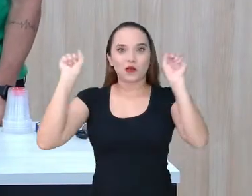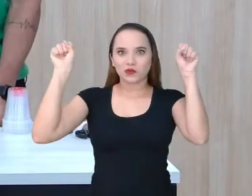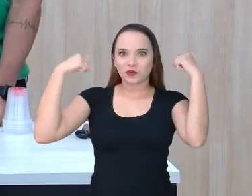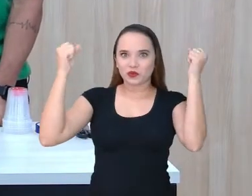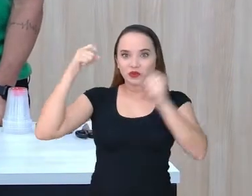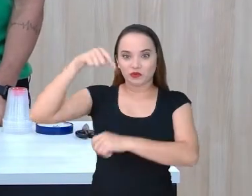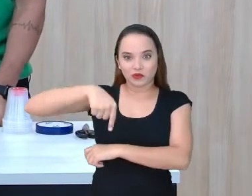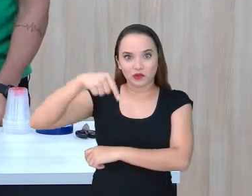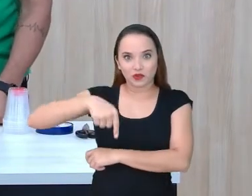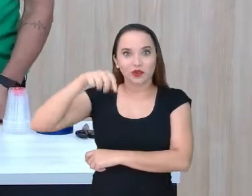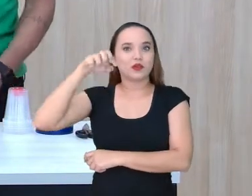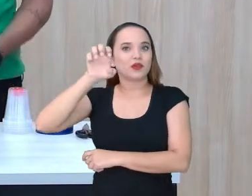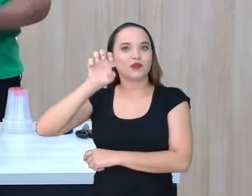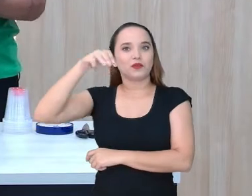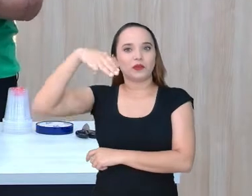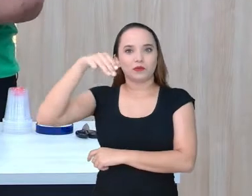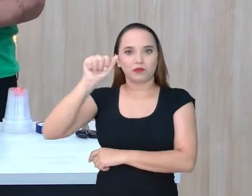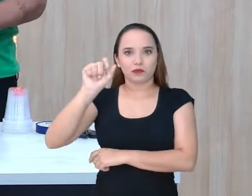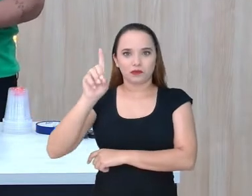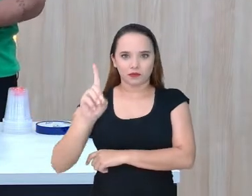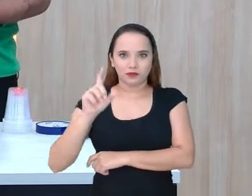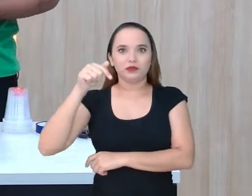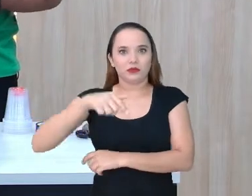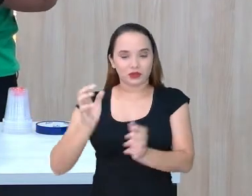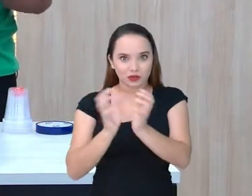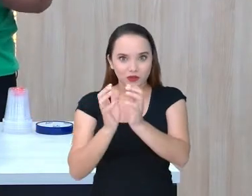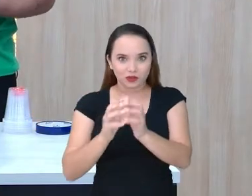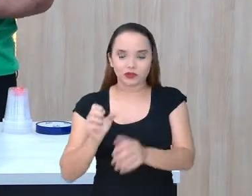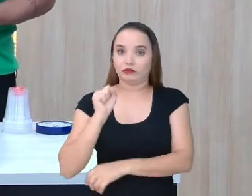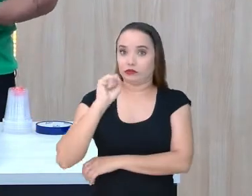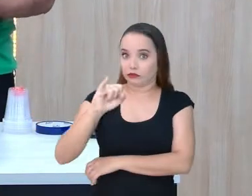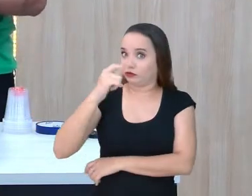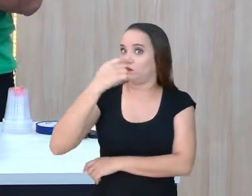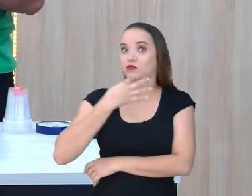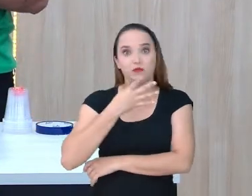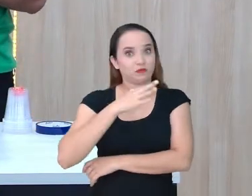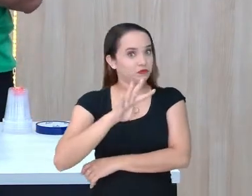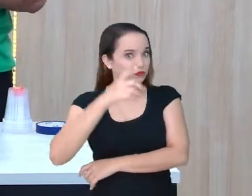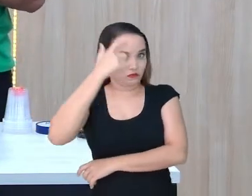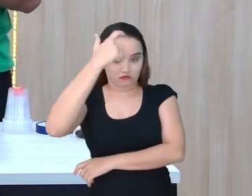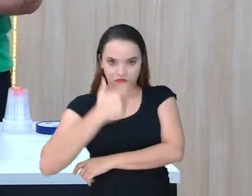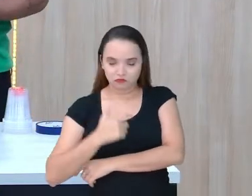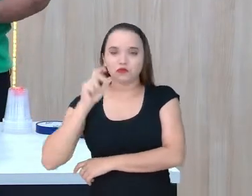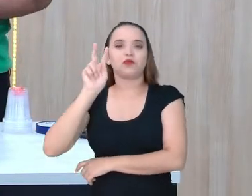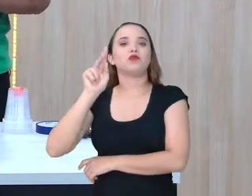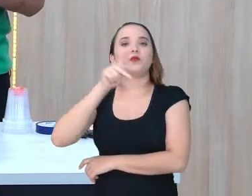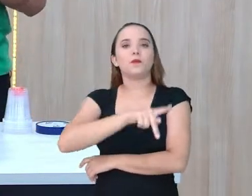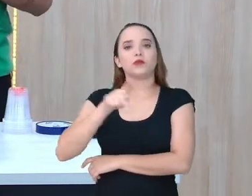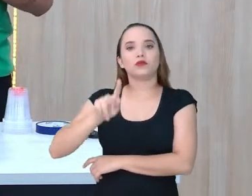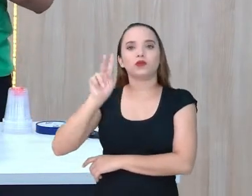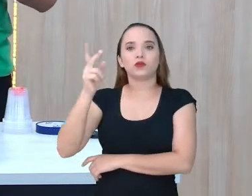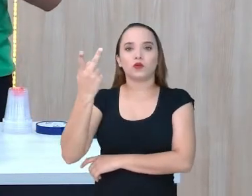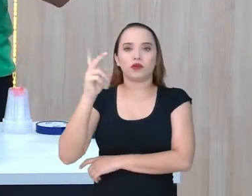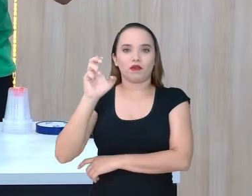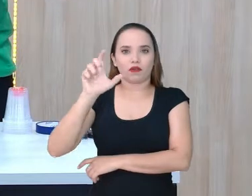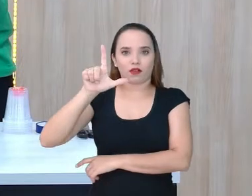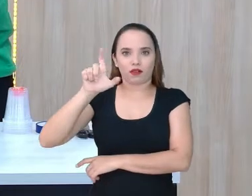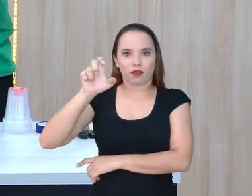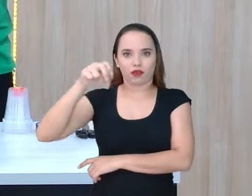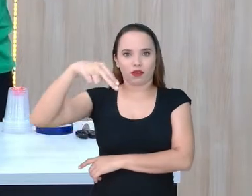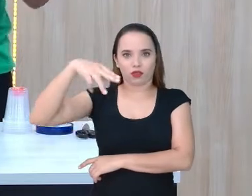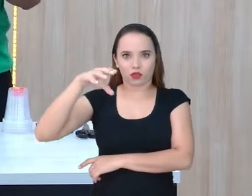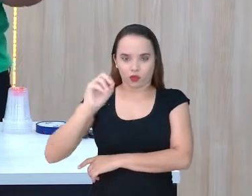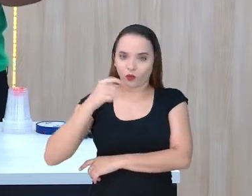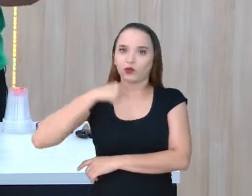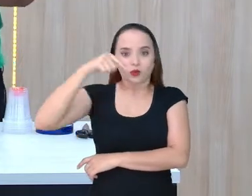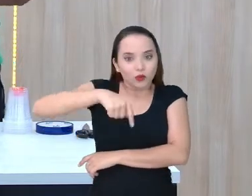Aulas Digitais do Recife. Então, se você não me conhece, está chegando agora. Eu me chamo Heleno Júnior e estou aqui para a gente fazer uma